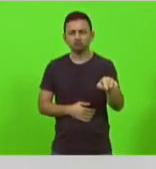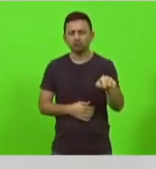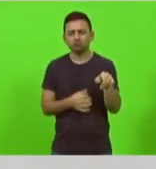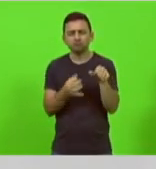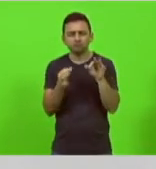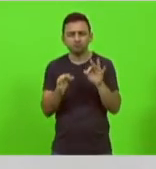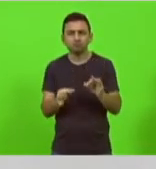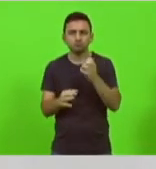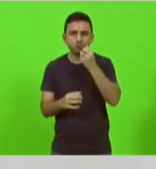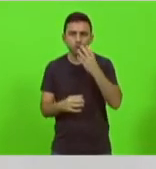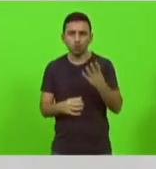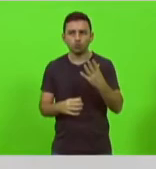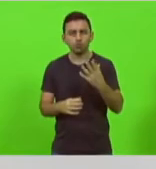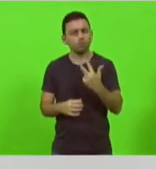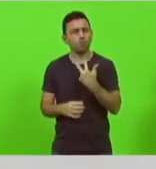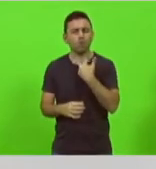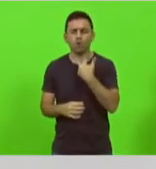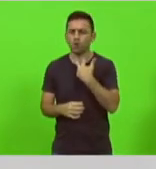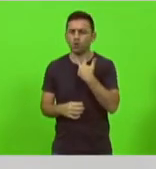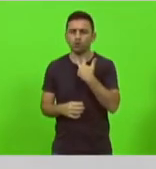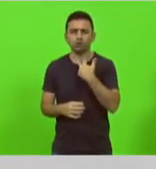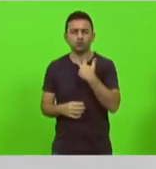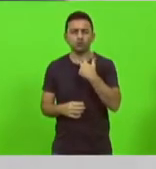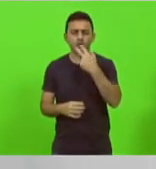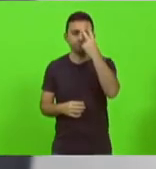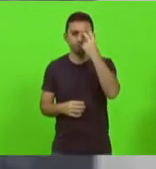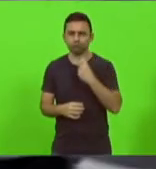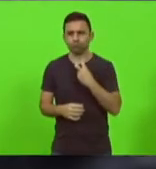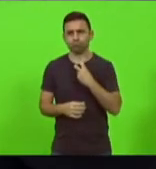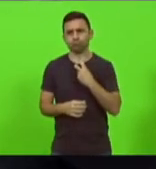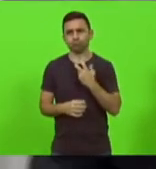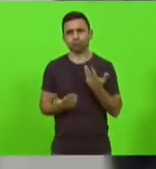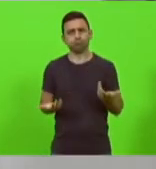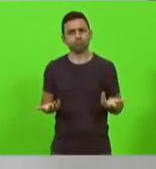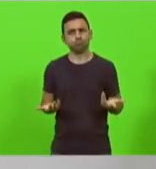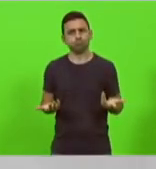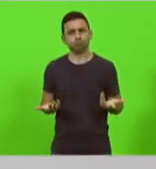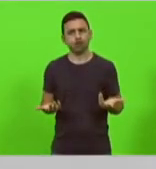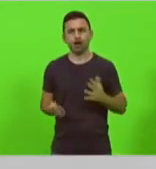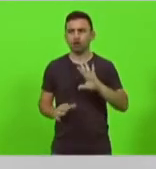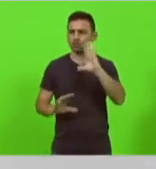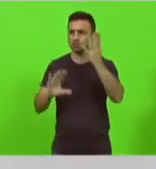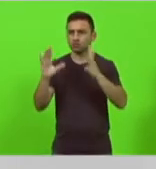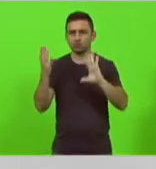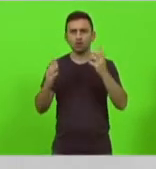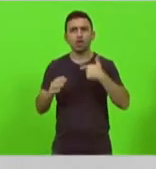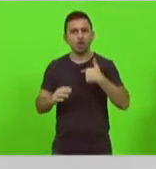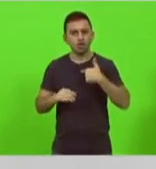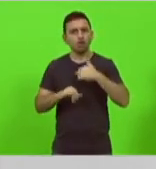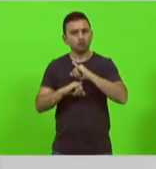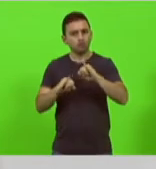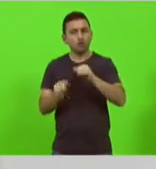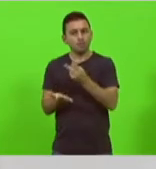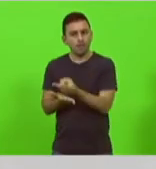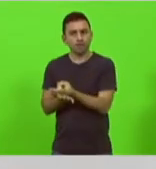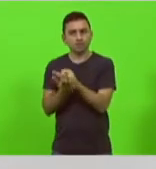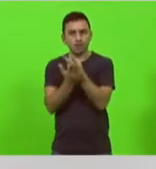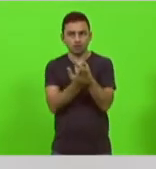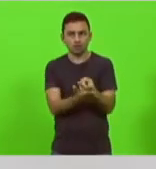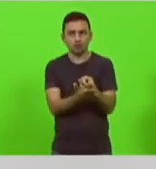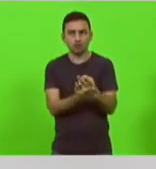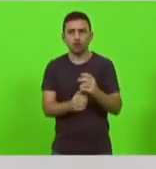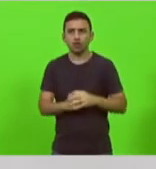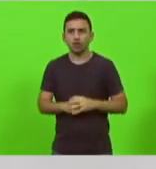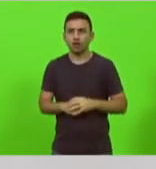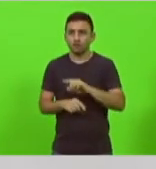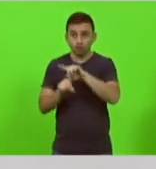não pode fechar os olhos para o que está acontecendo com o catarinense que eu vou começar a levar esses pacientes e catarinense